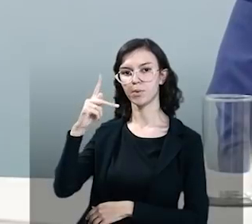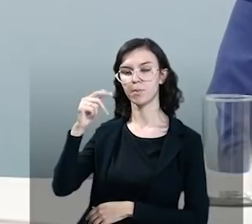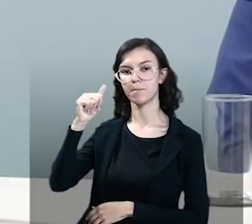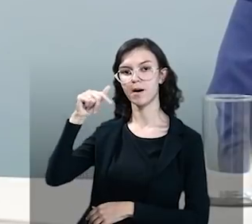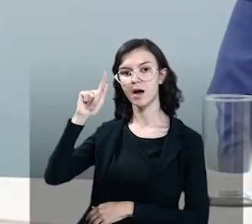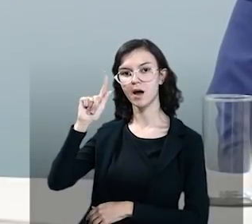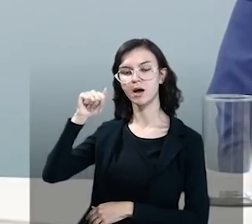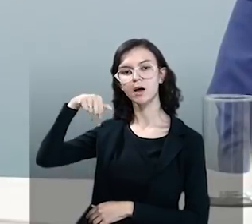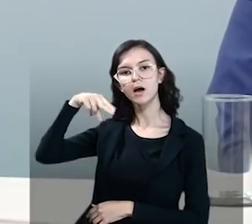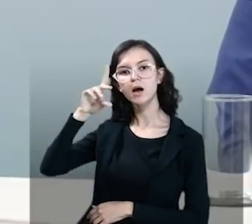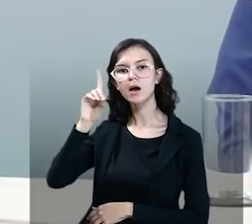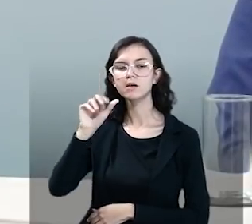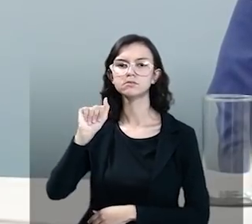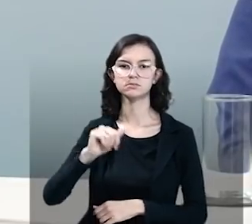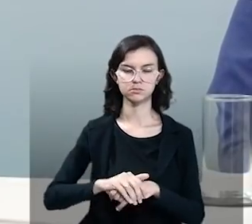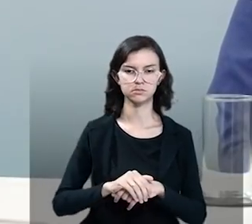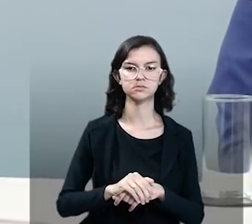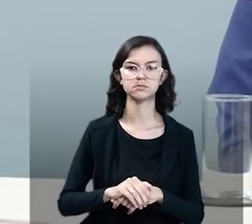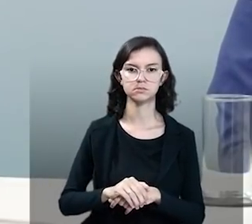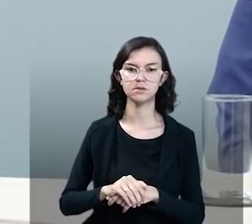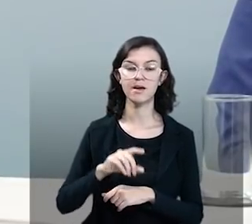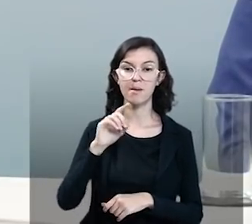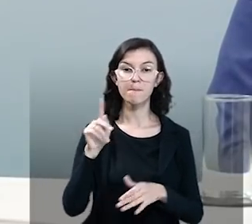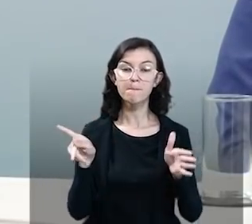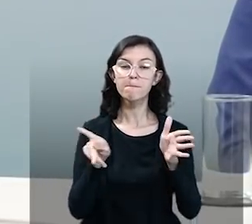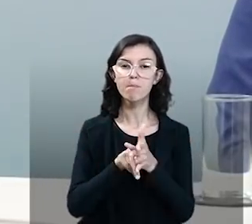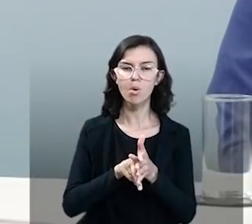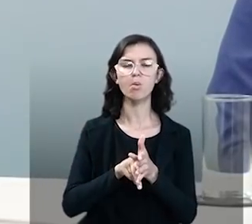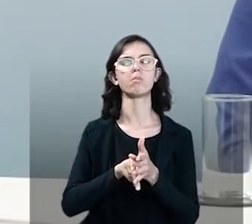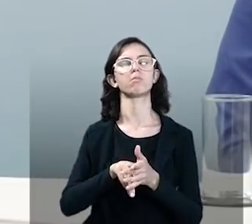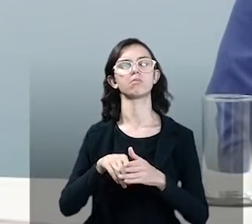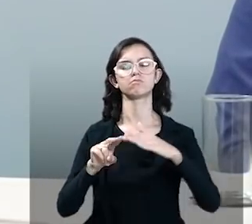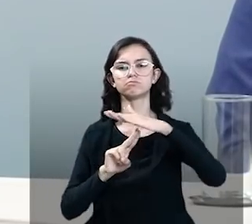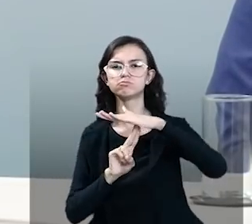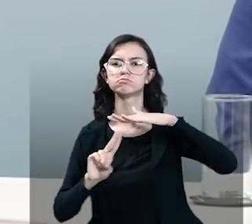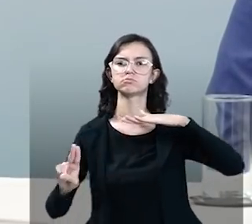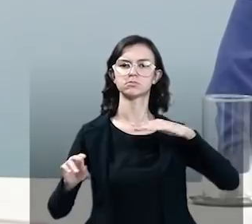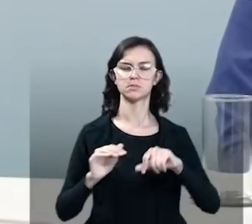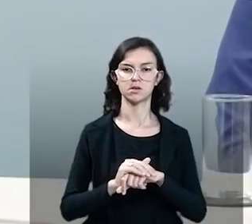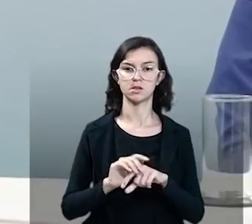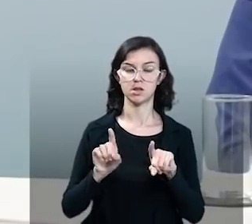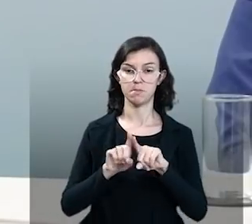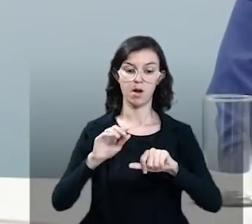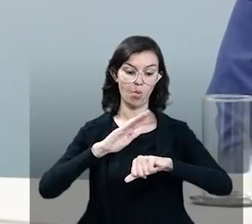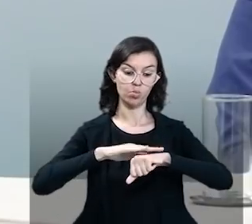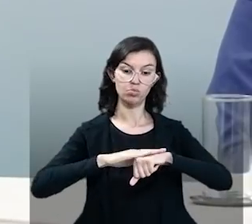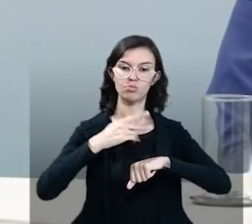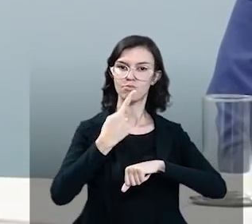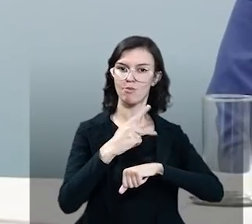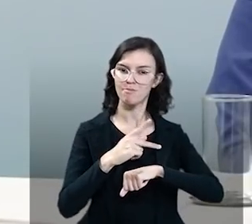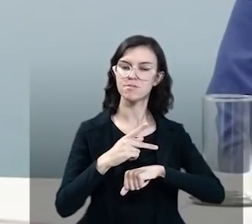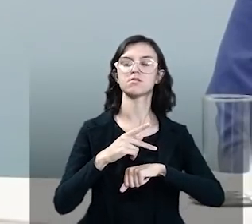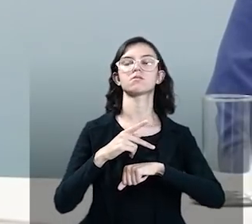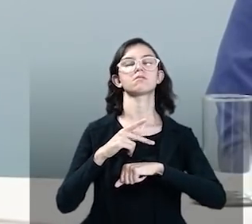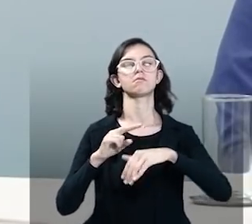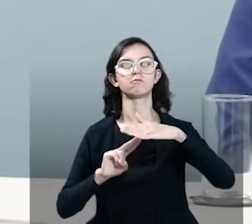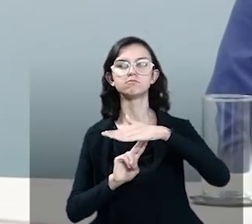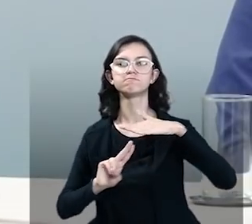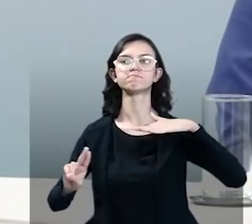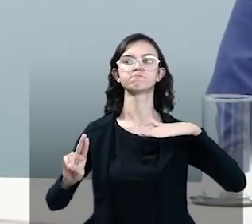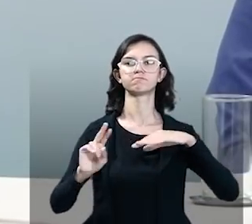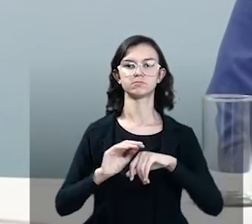de conhecimento gerado nas universidades, de autonomia e responsabilidade das próprias universidades,